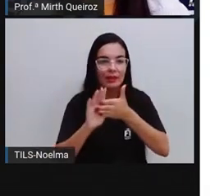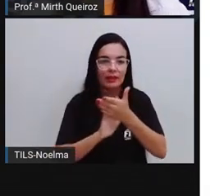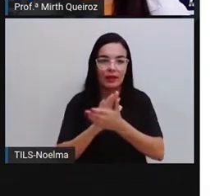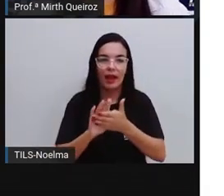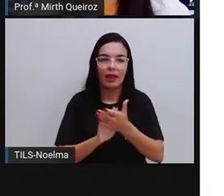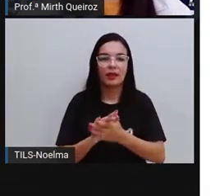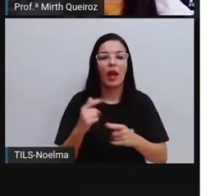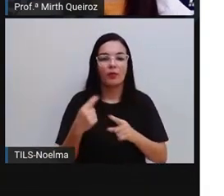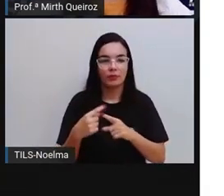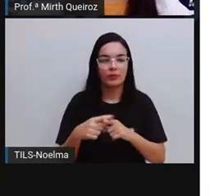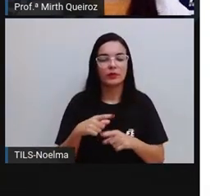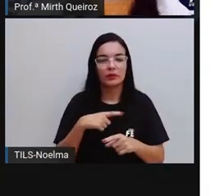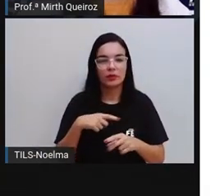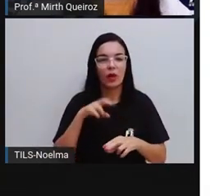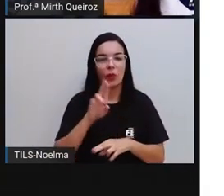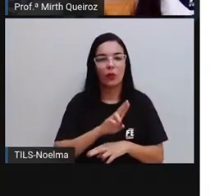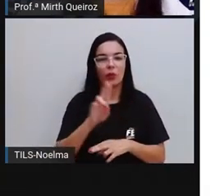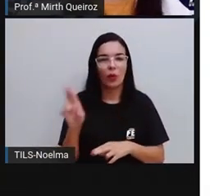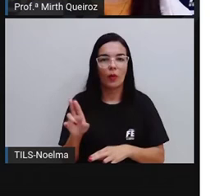nós chamamos aí de,